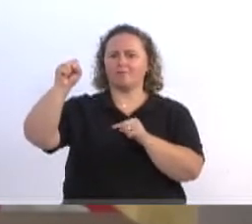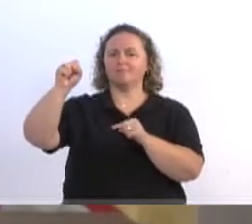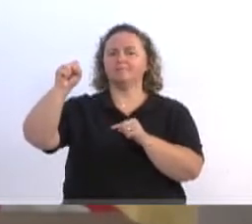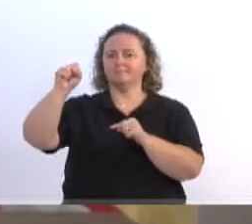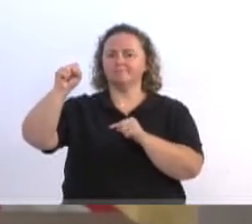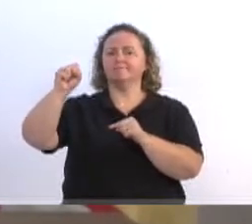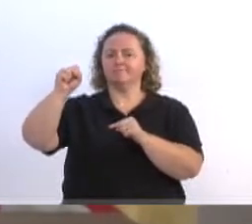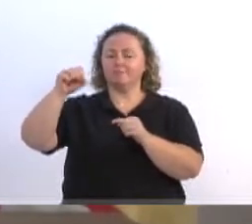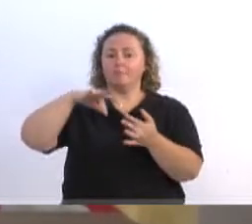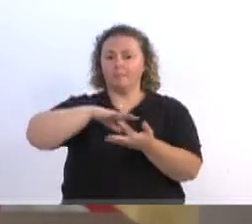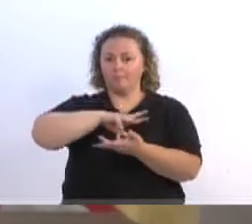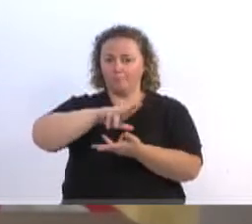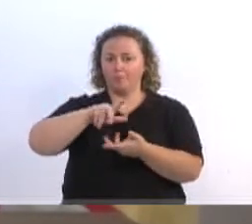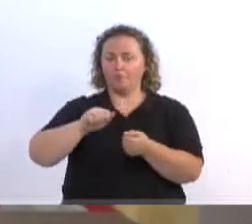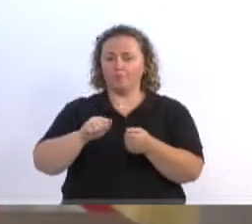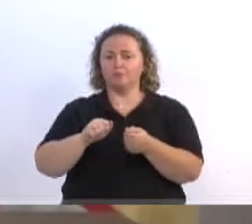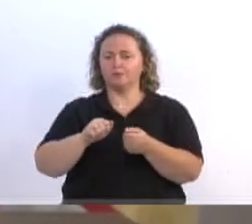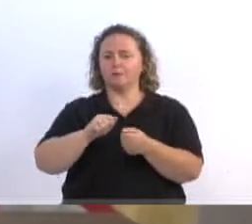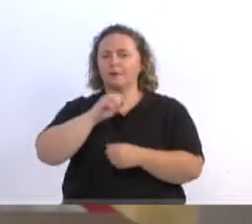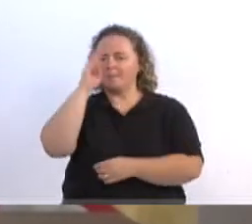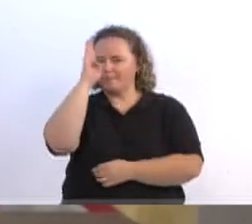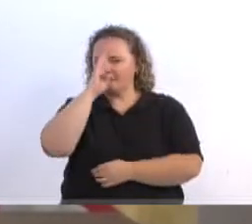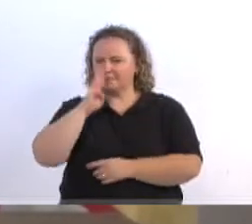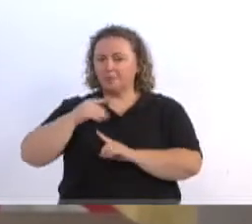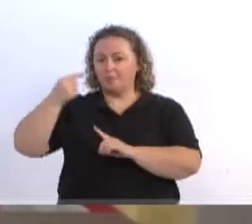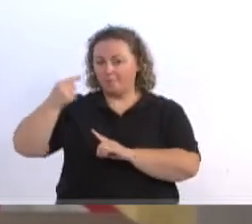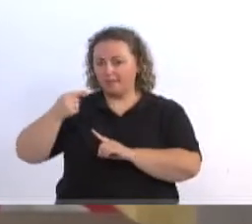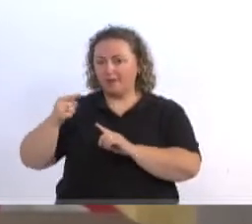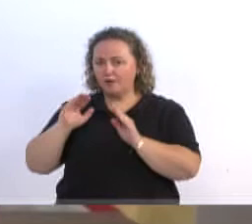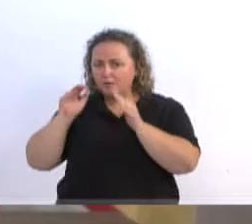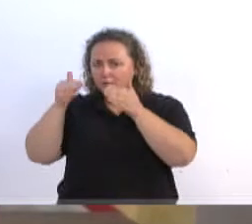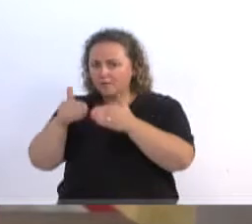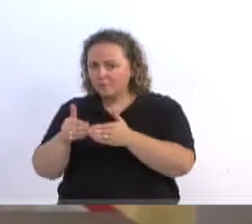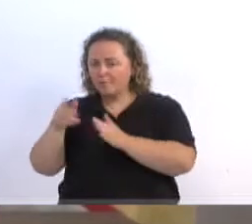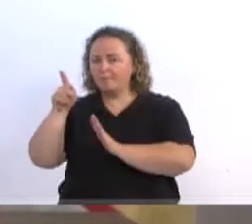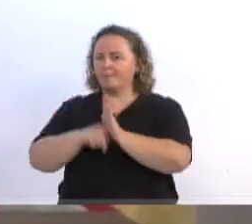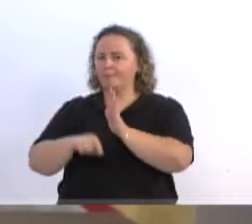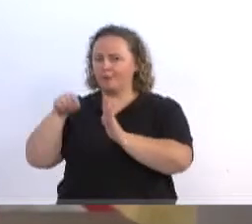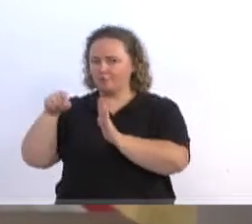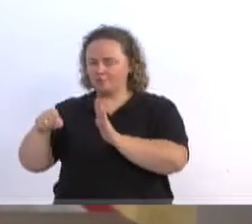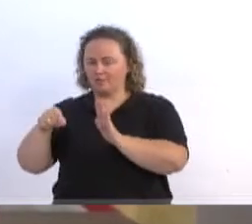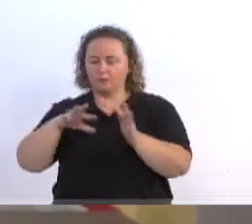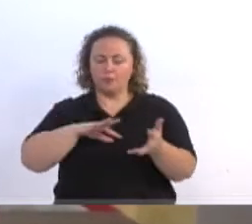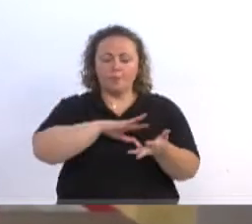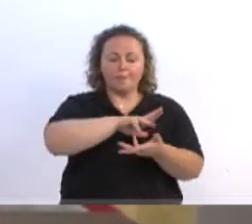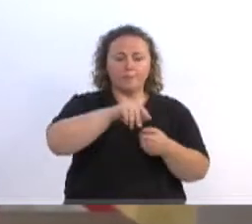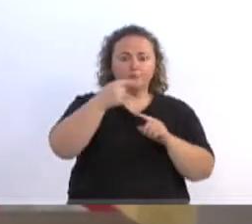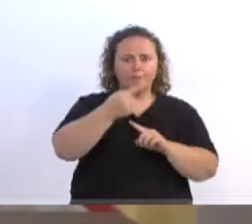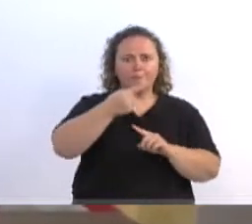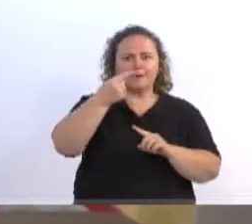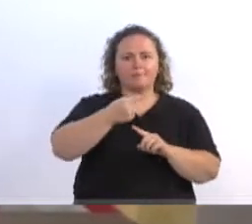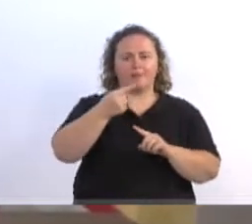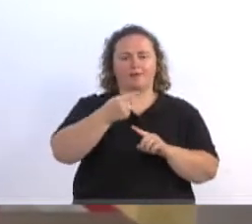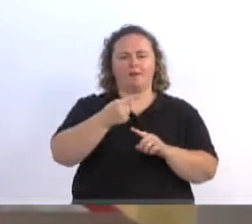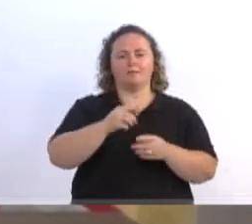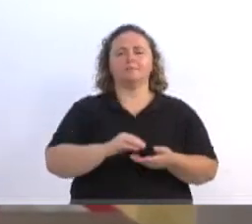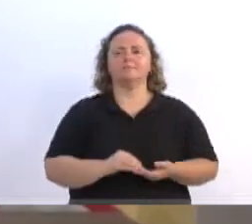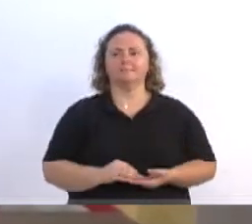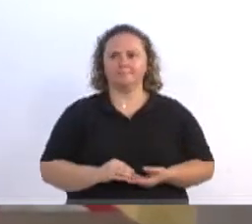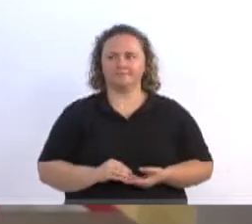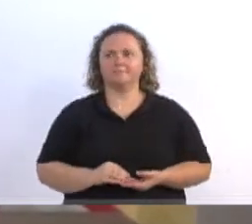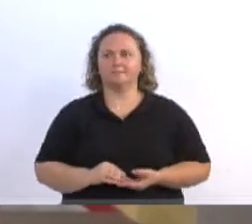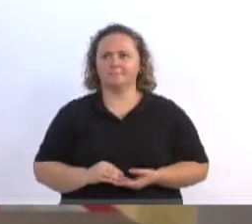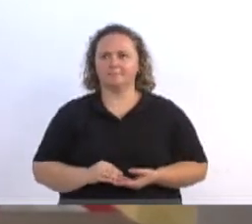diz respeito ao robô, e o primeiro colocado do mundo no prêmio que eles ganharam. Vou tentar falar de novo. É